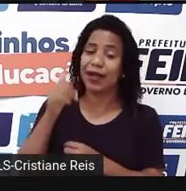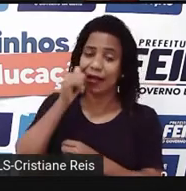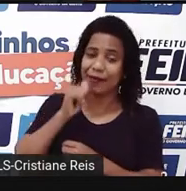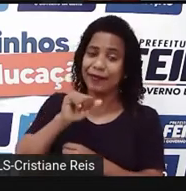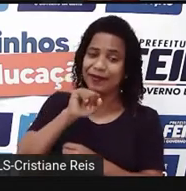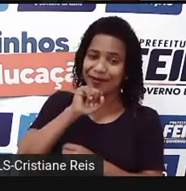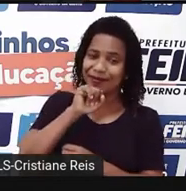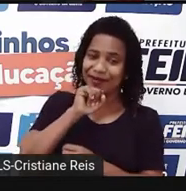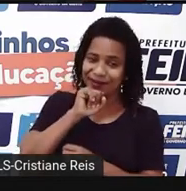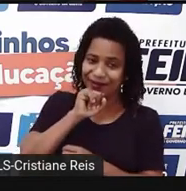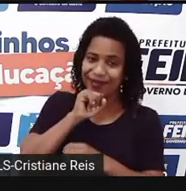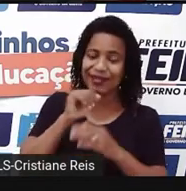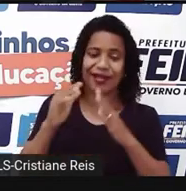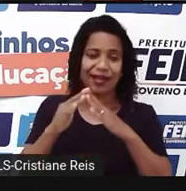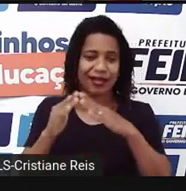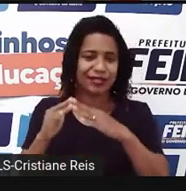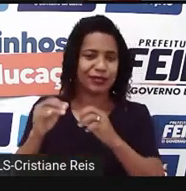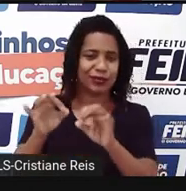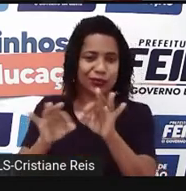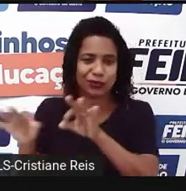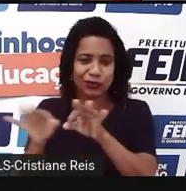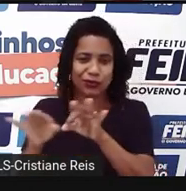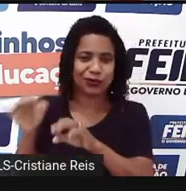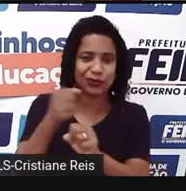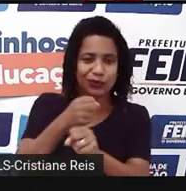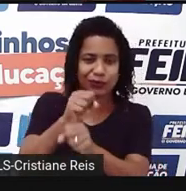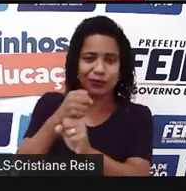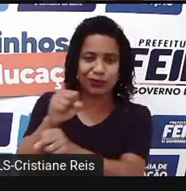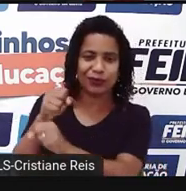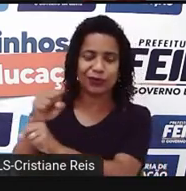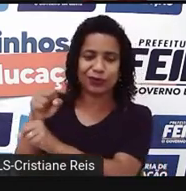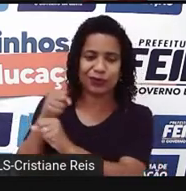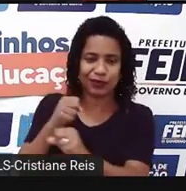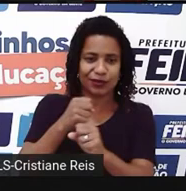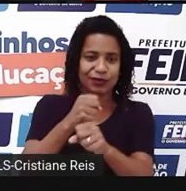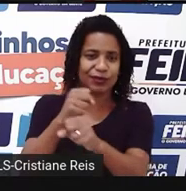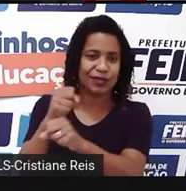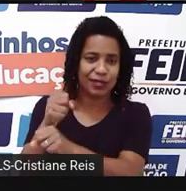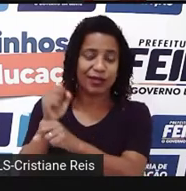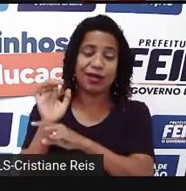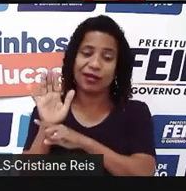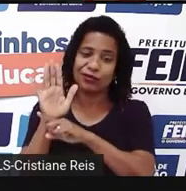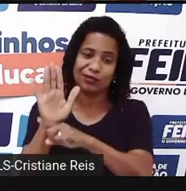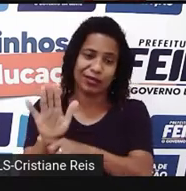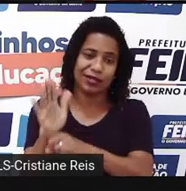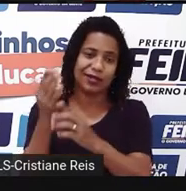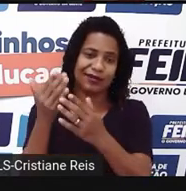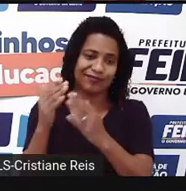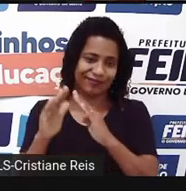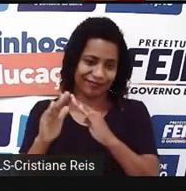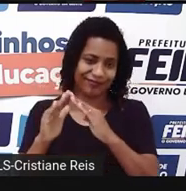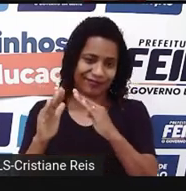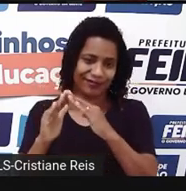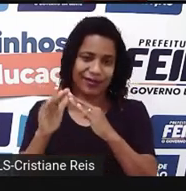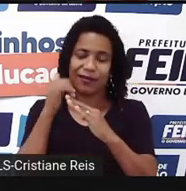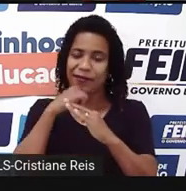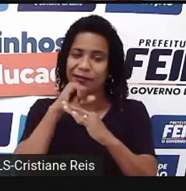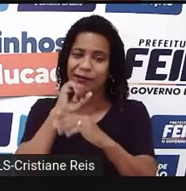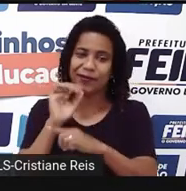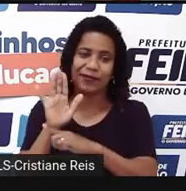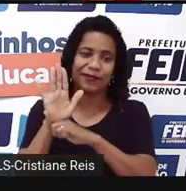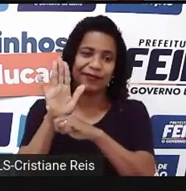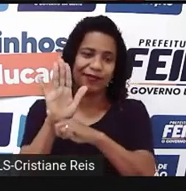nas tarefas de casa também, ok? Então, ela está planejando realizar essa atividade amanhã,